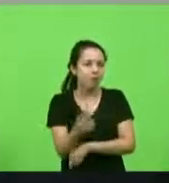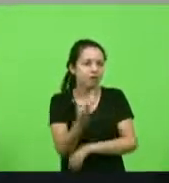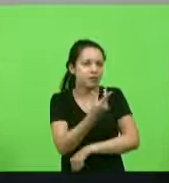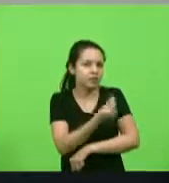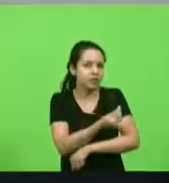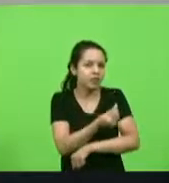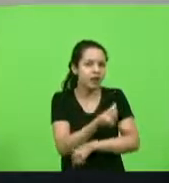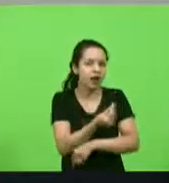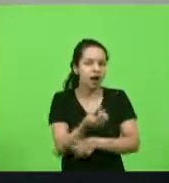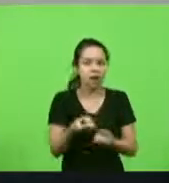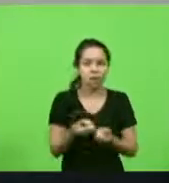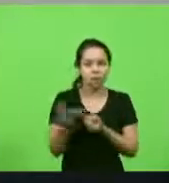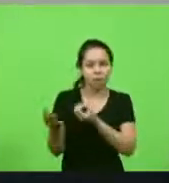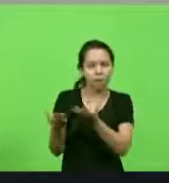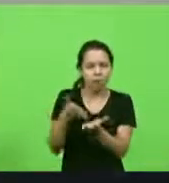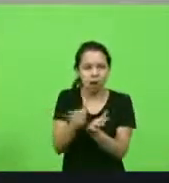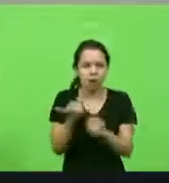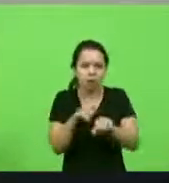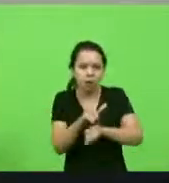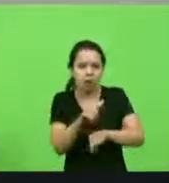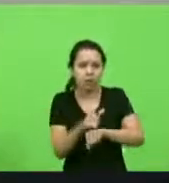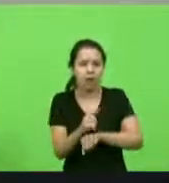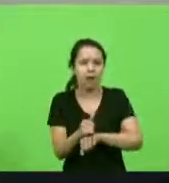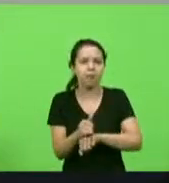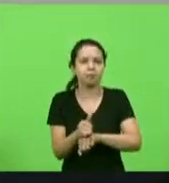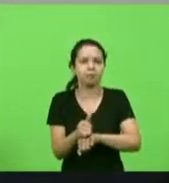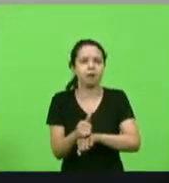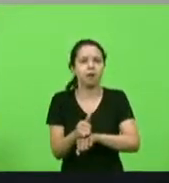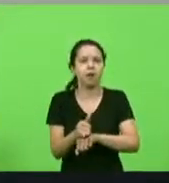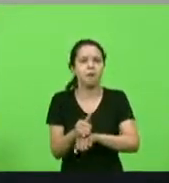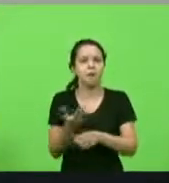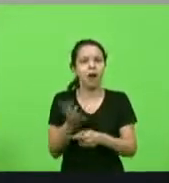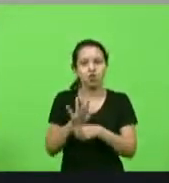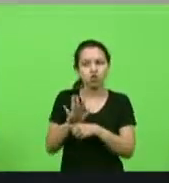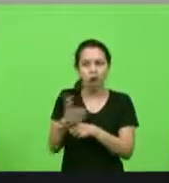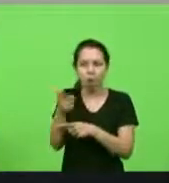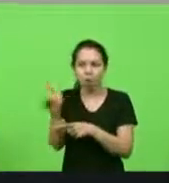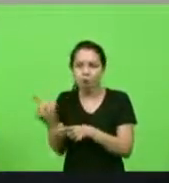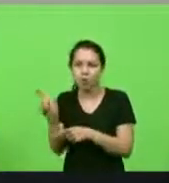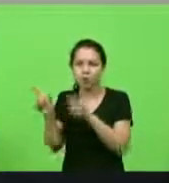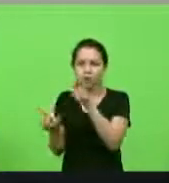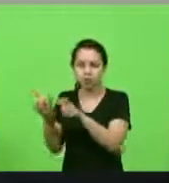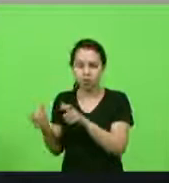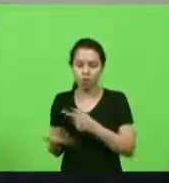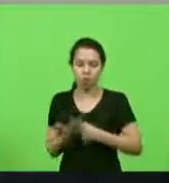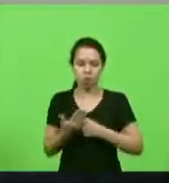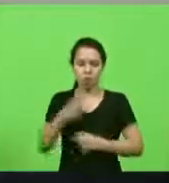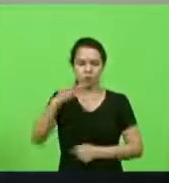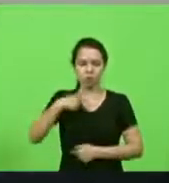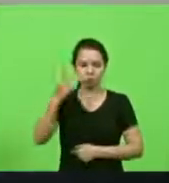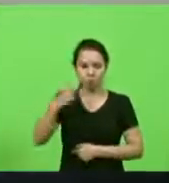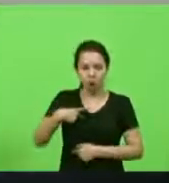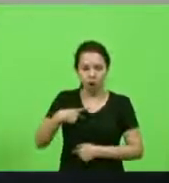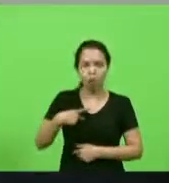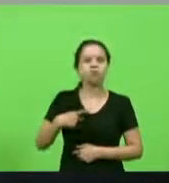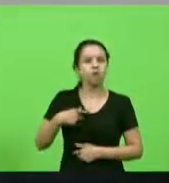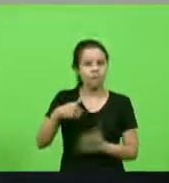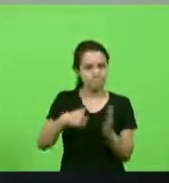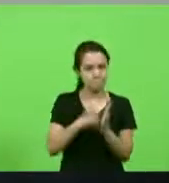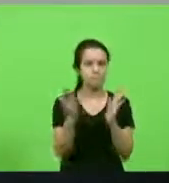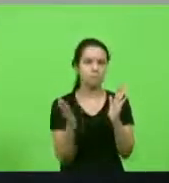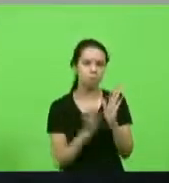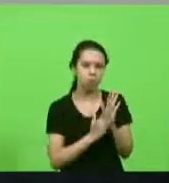desfalcar ou burlar em benefício próprio ou de outrem o processo de imunização nacional com uma multa de